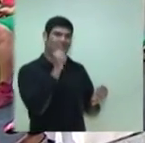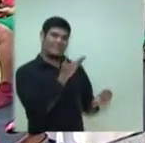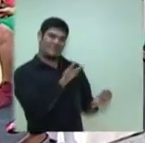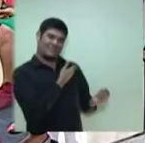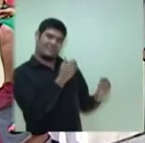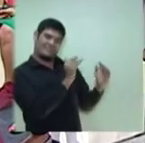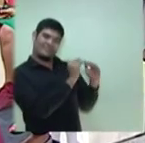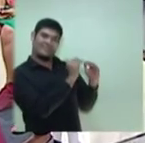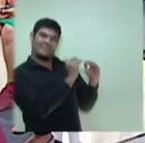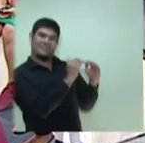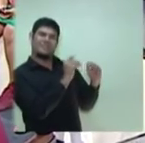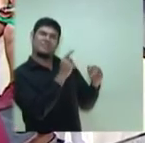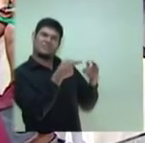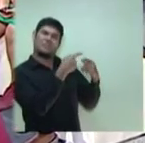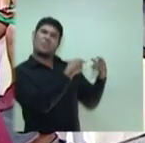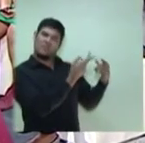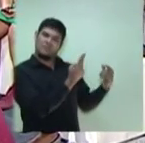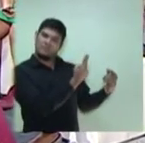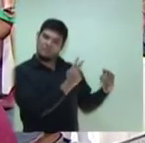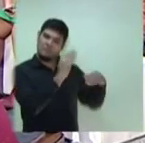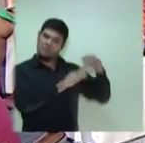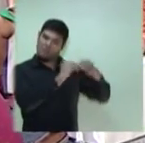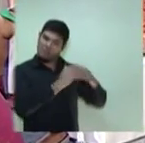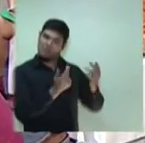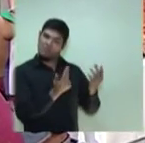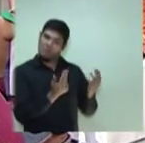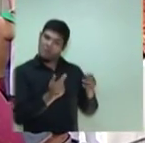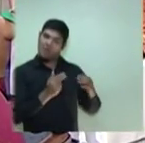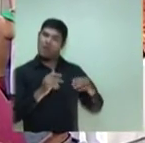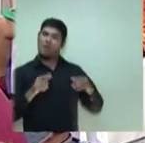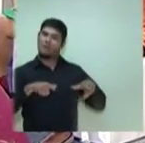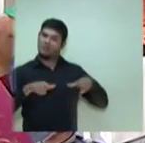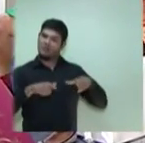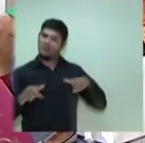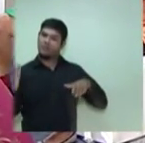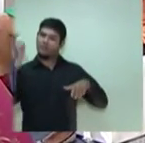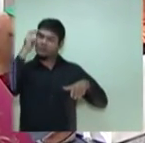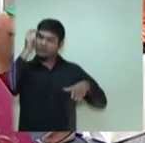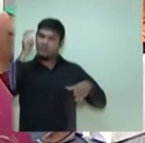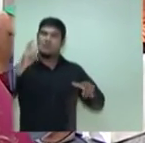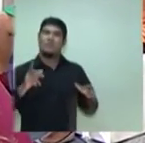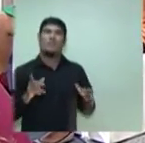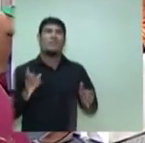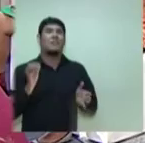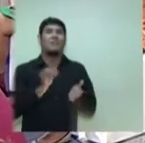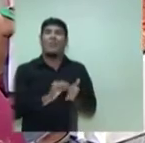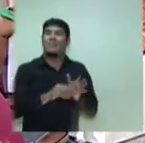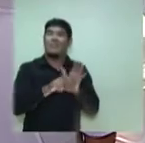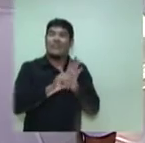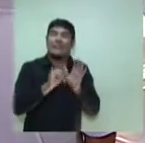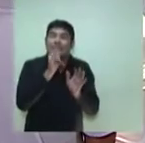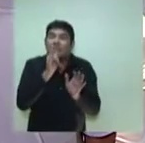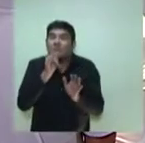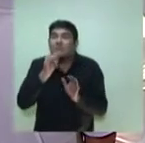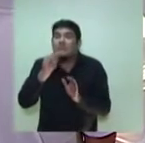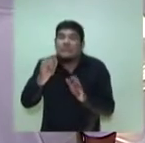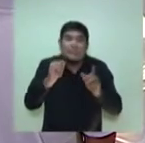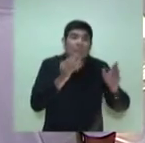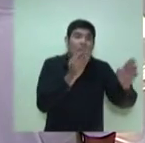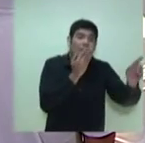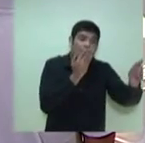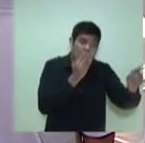Michele Ramos. Nós, enquanto produtores, sentimos essa dificuldade da ausência dessa lei. Se caso reeleito for, e se caso